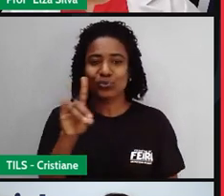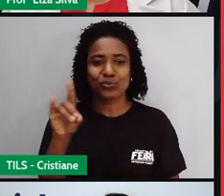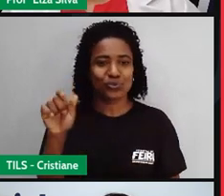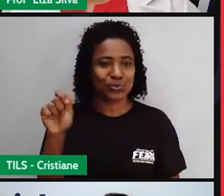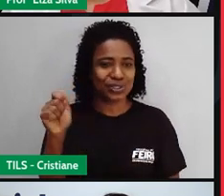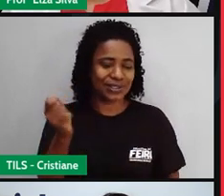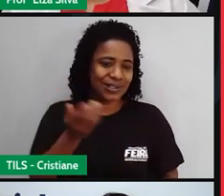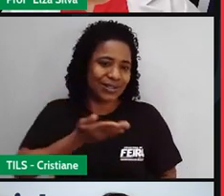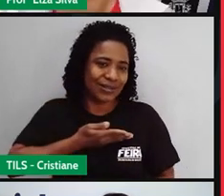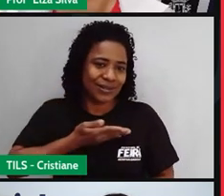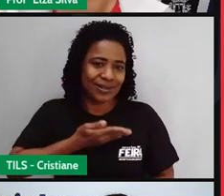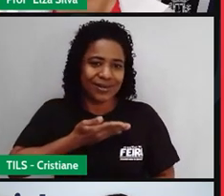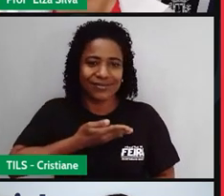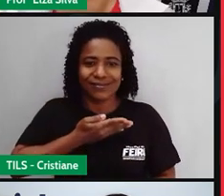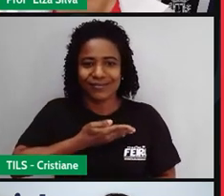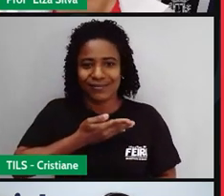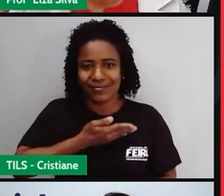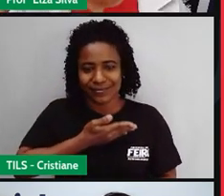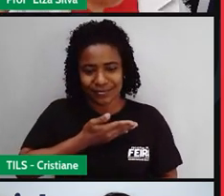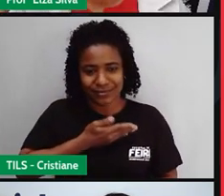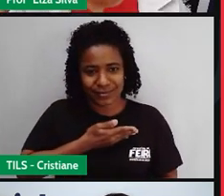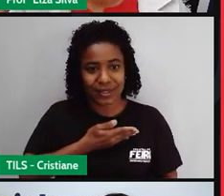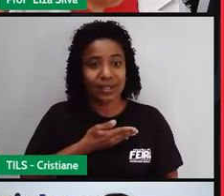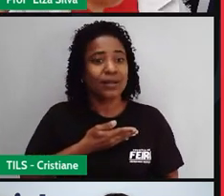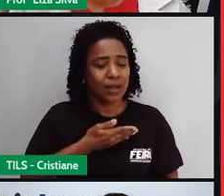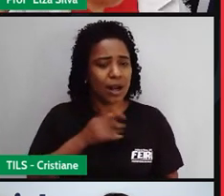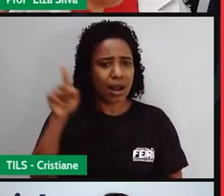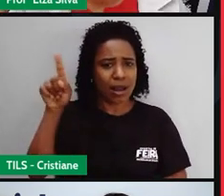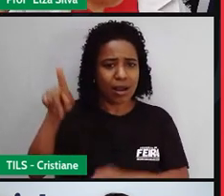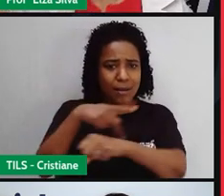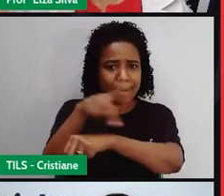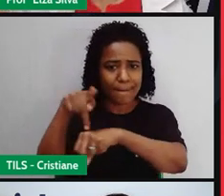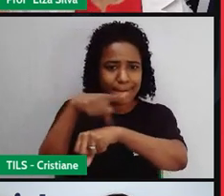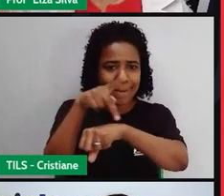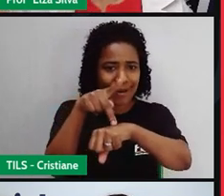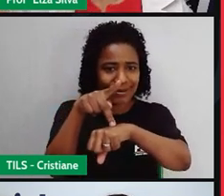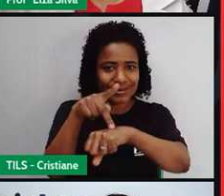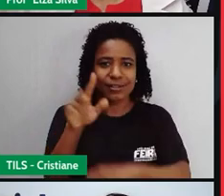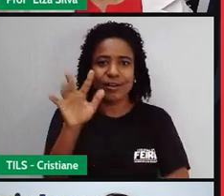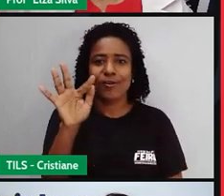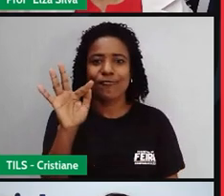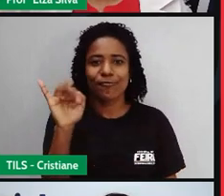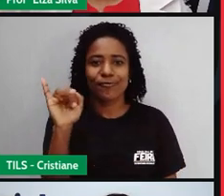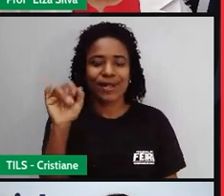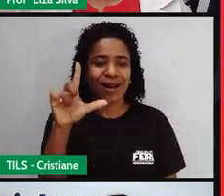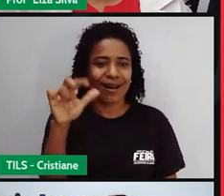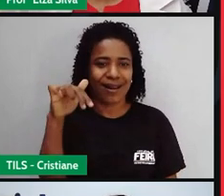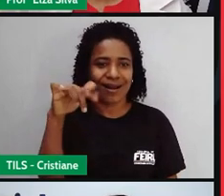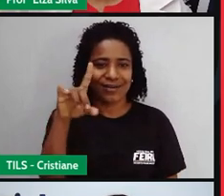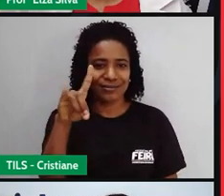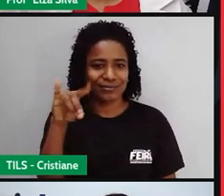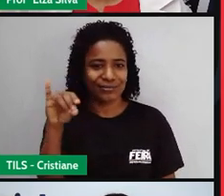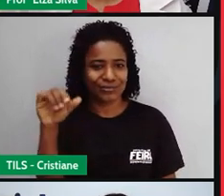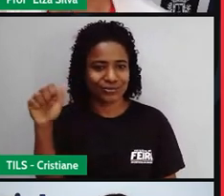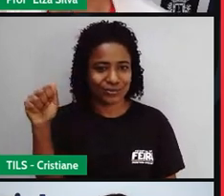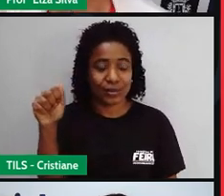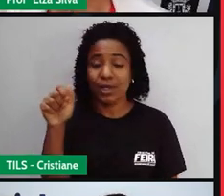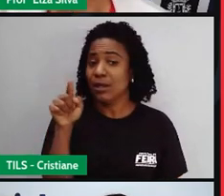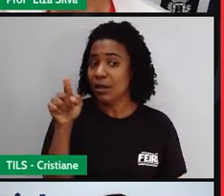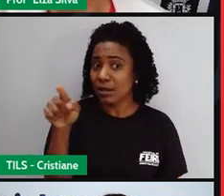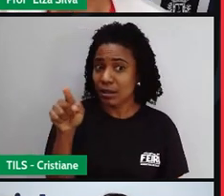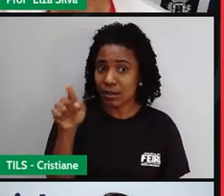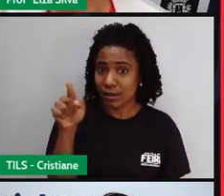chamado Finlândia. Finlândia, que é na Finlândia. E lá, essa